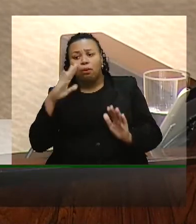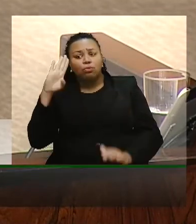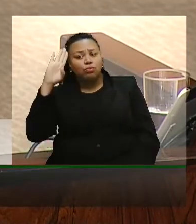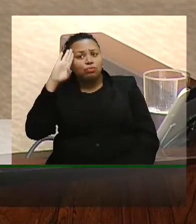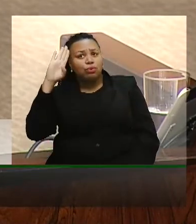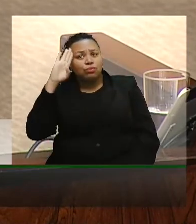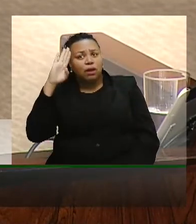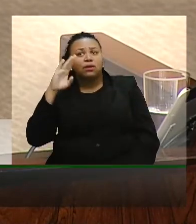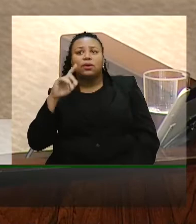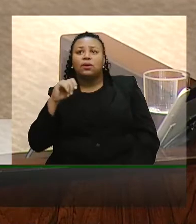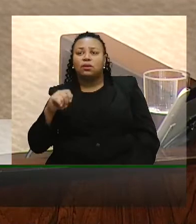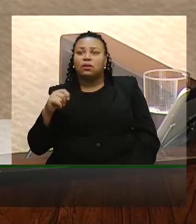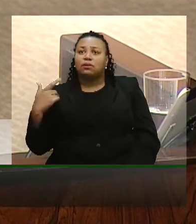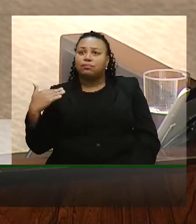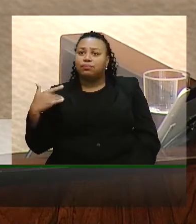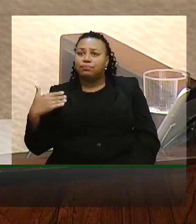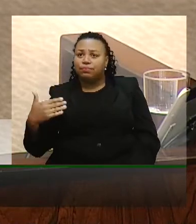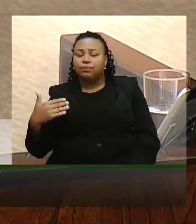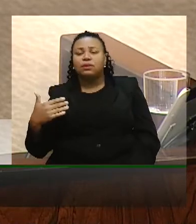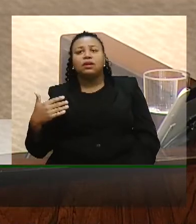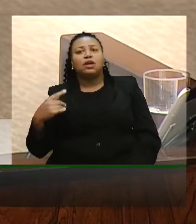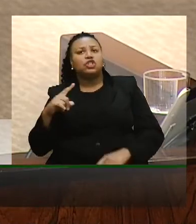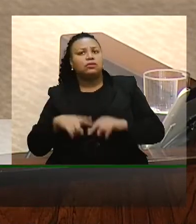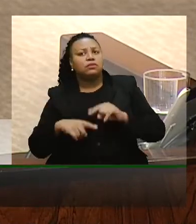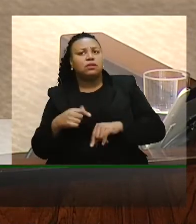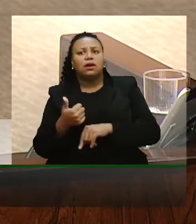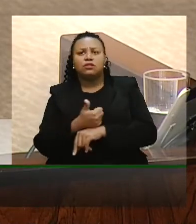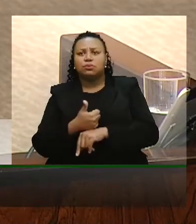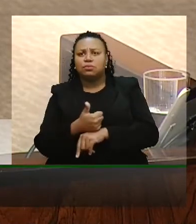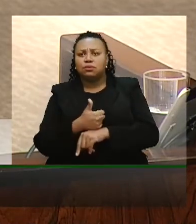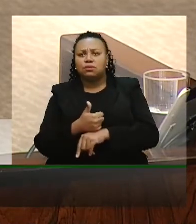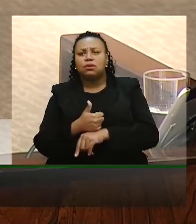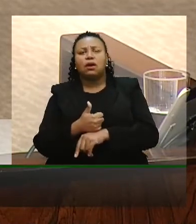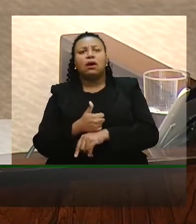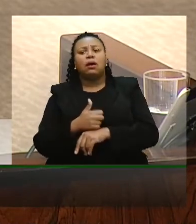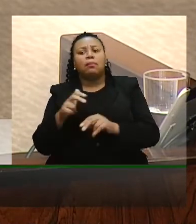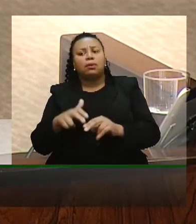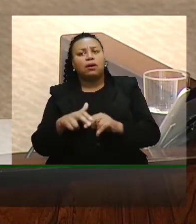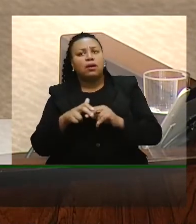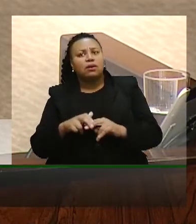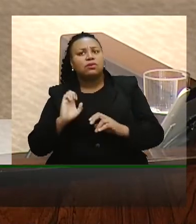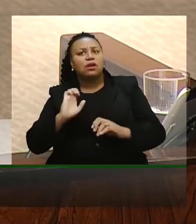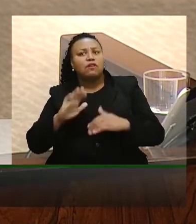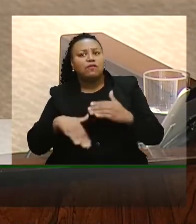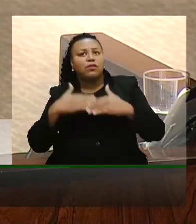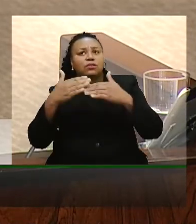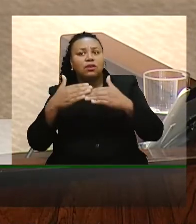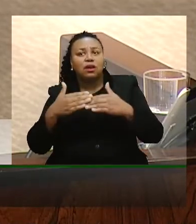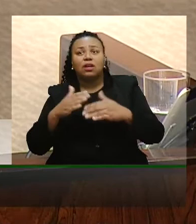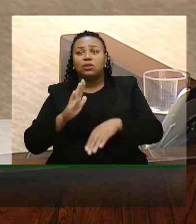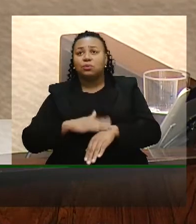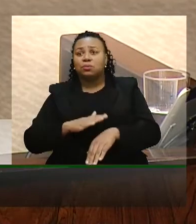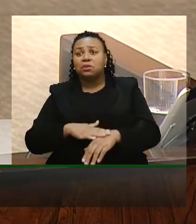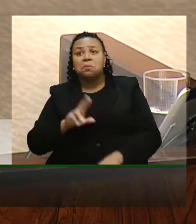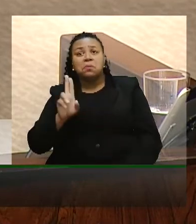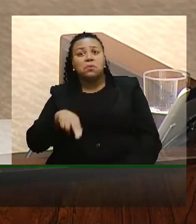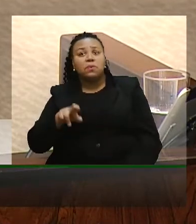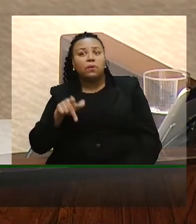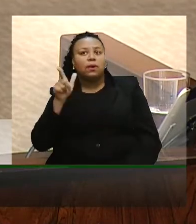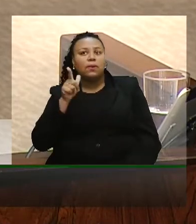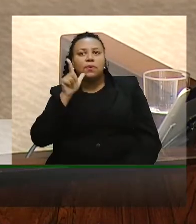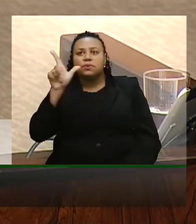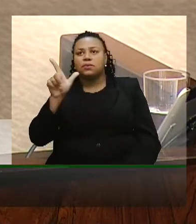soldado e que ao longo de toda a sua atividade profissional por conta da evolução temporal na carreira nunca possa